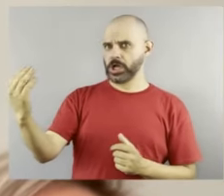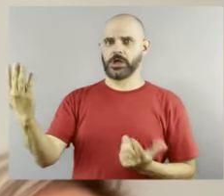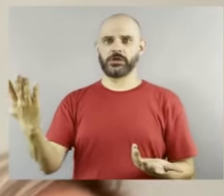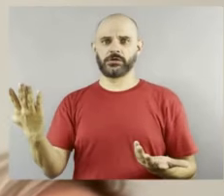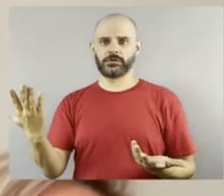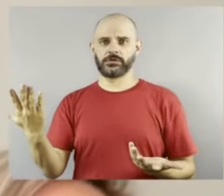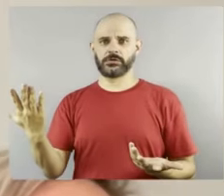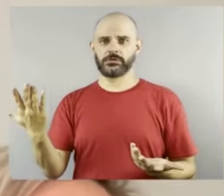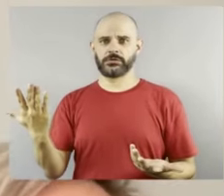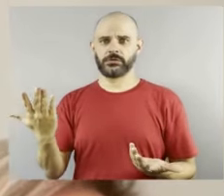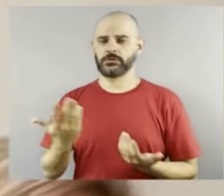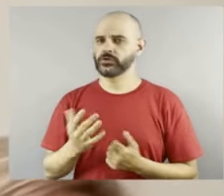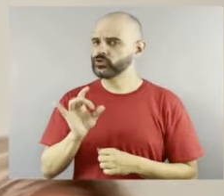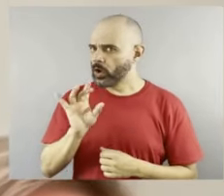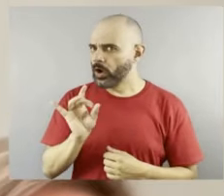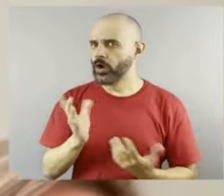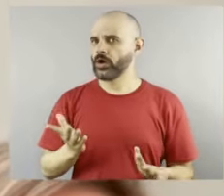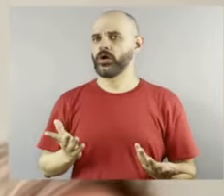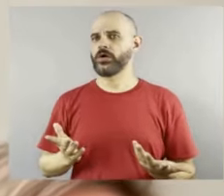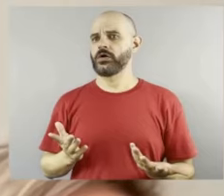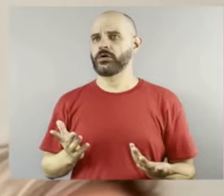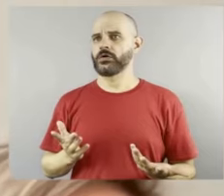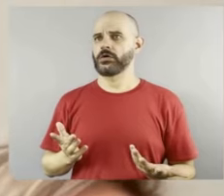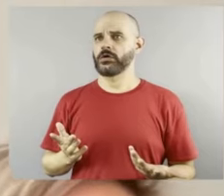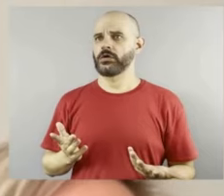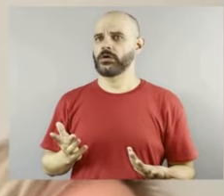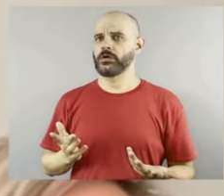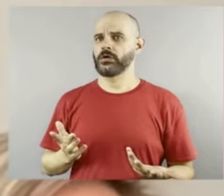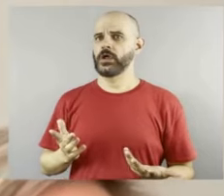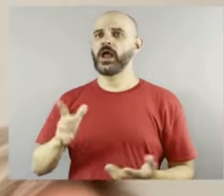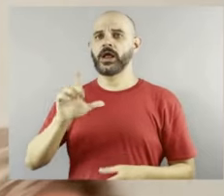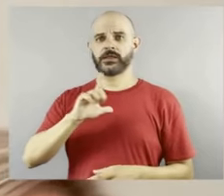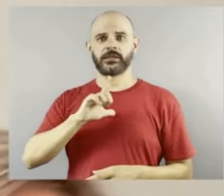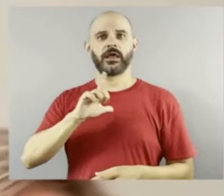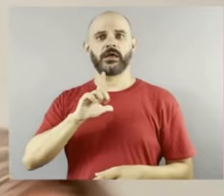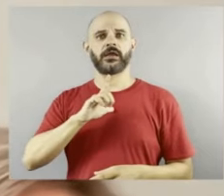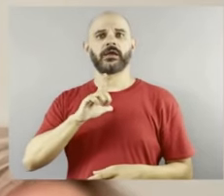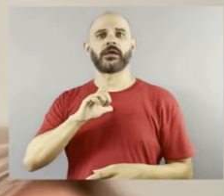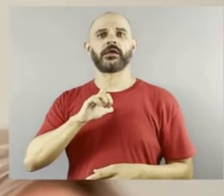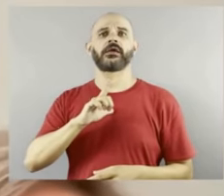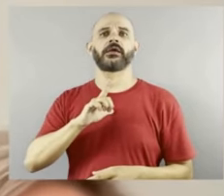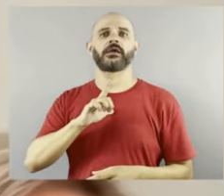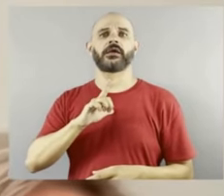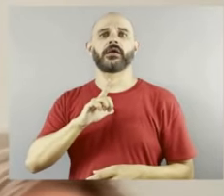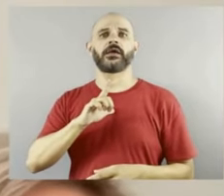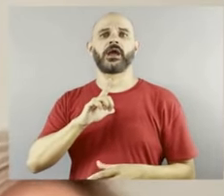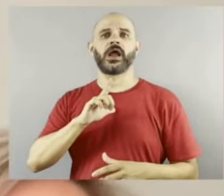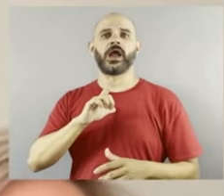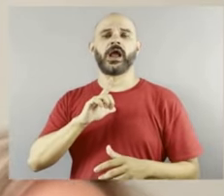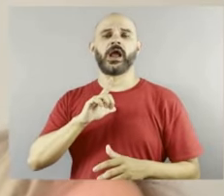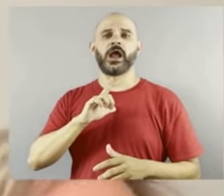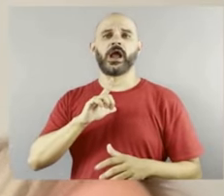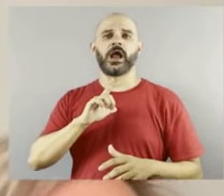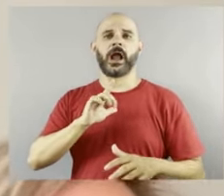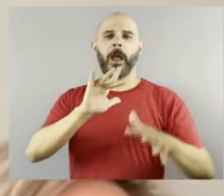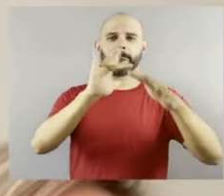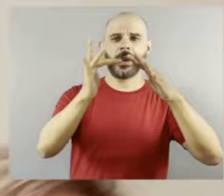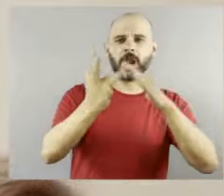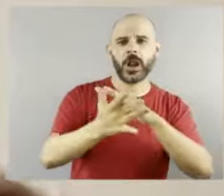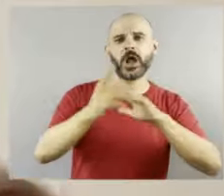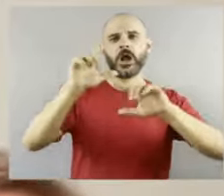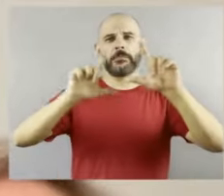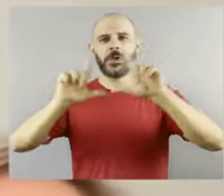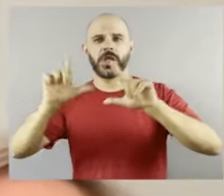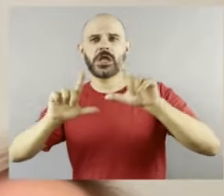que tem o aval da mídia, etc., mas nós estamos levando tudo, de tudo um pouco.